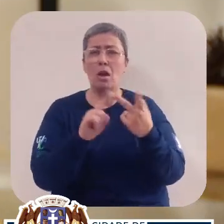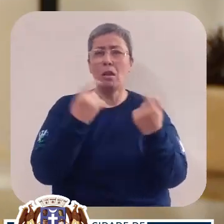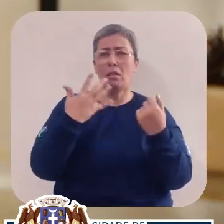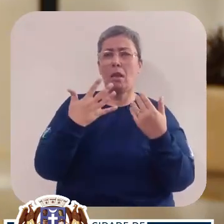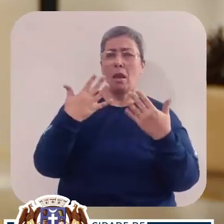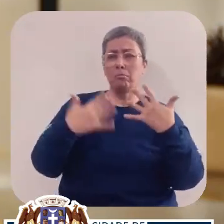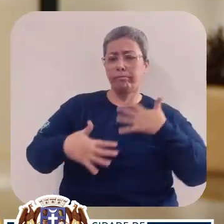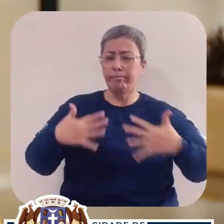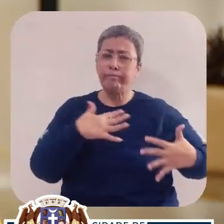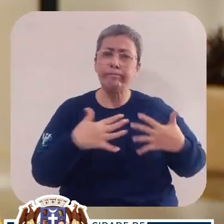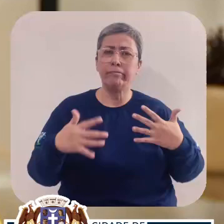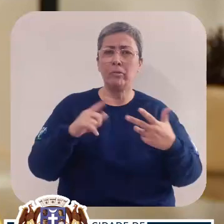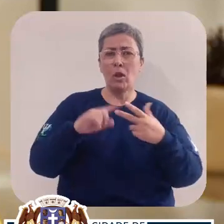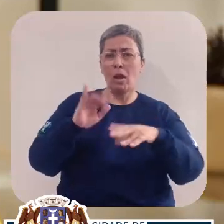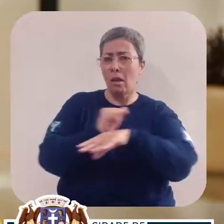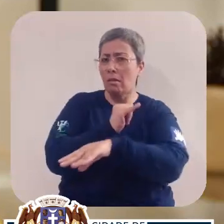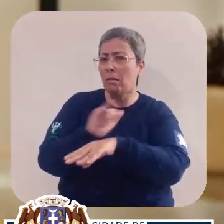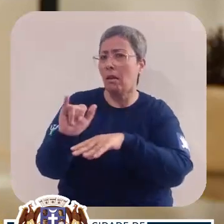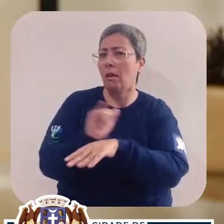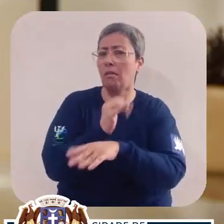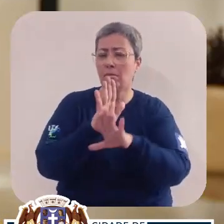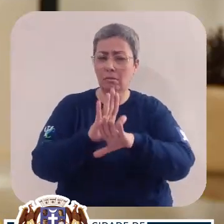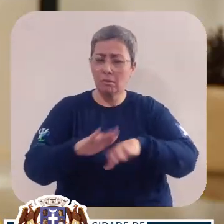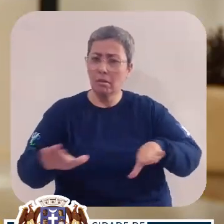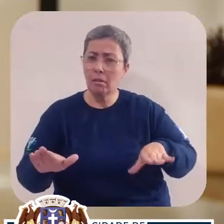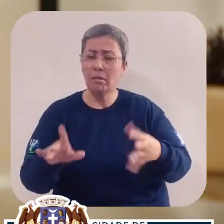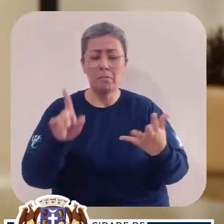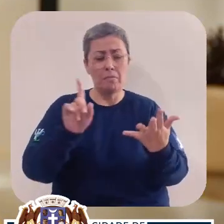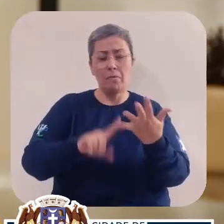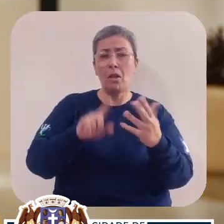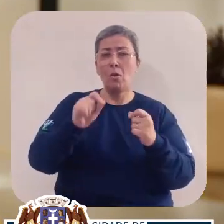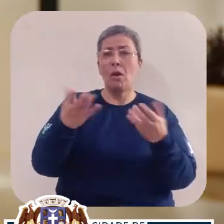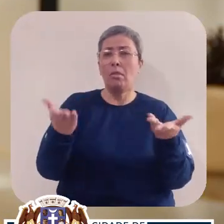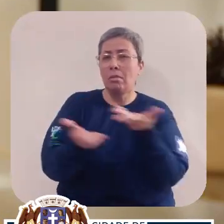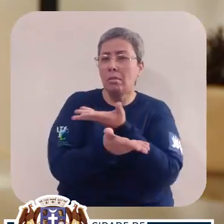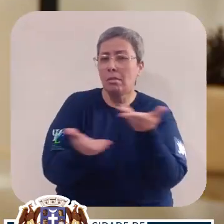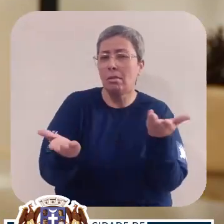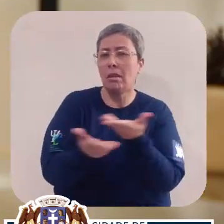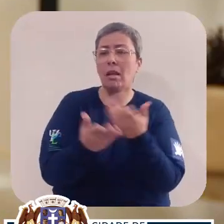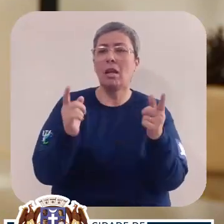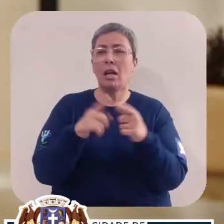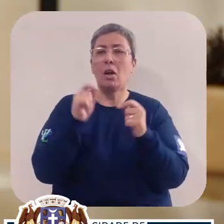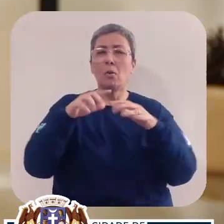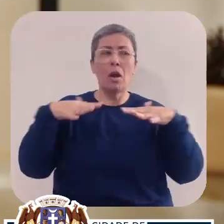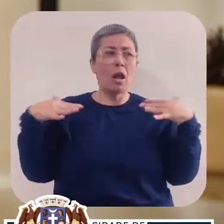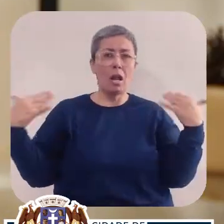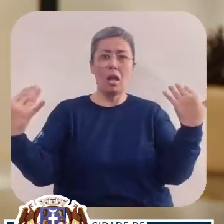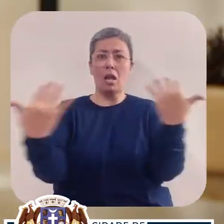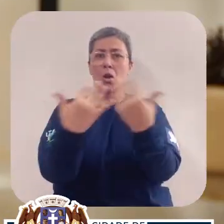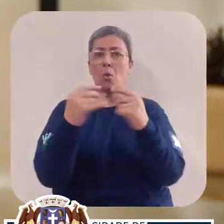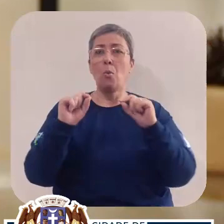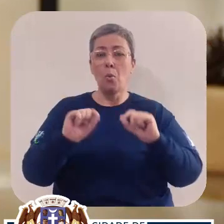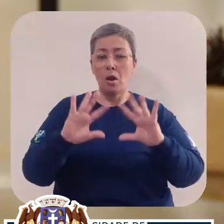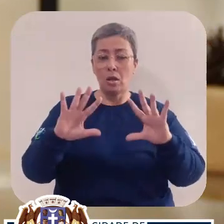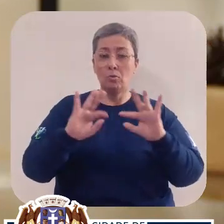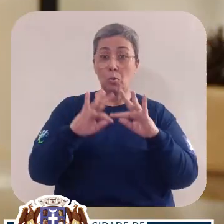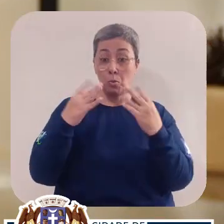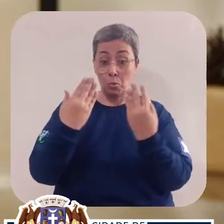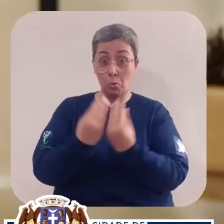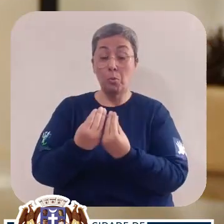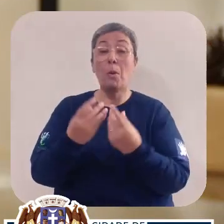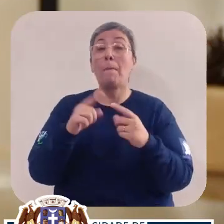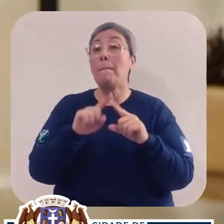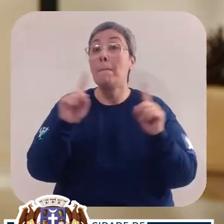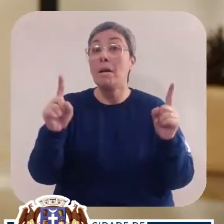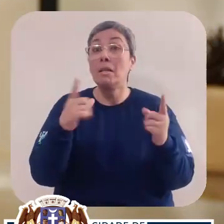Gestos, mímicas, estratégias utilizadas pelas crianças, interações, a atmosfera do que ocorre no grupo.